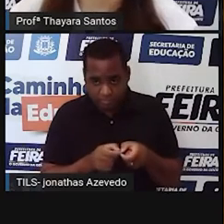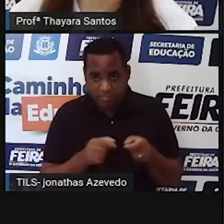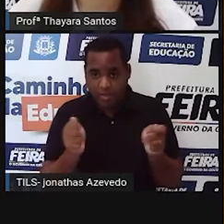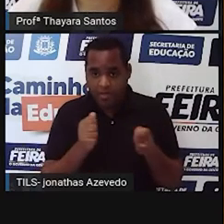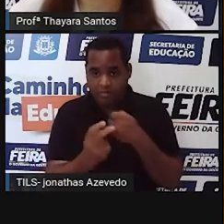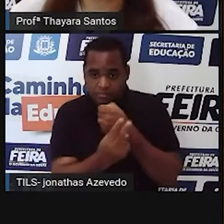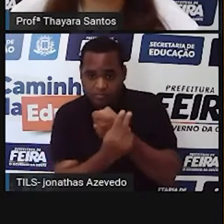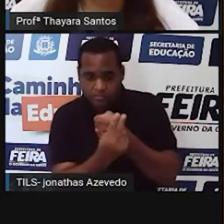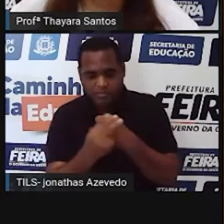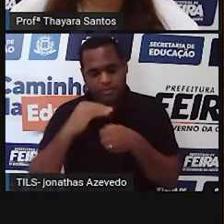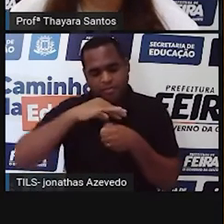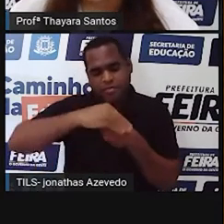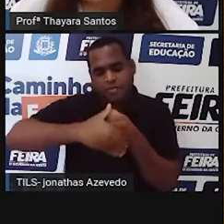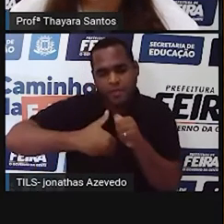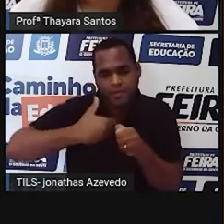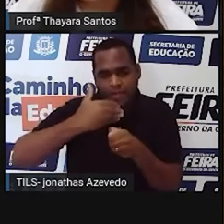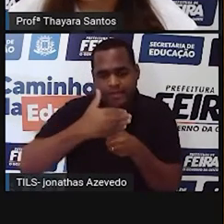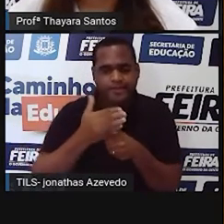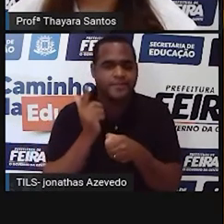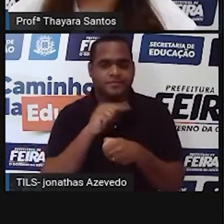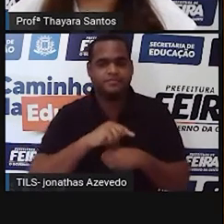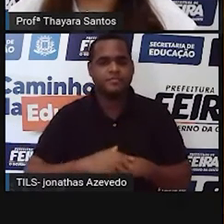proteção para os testículos.